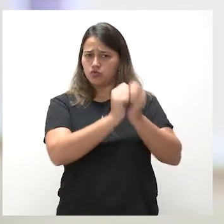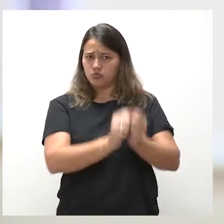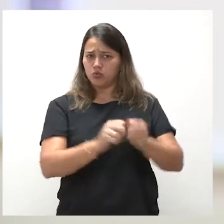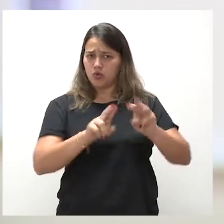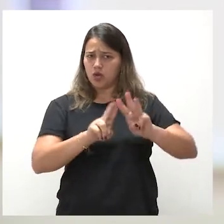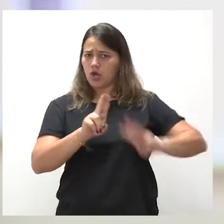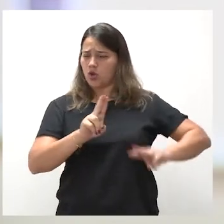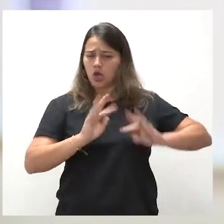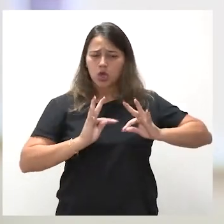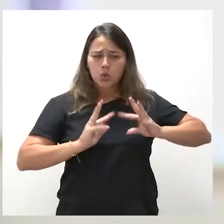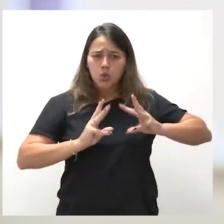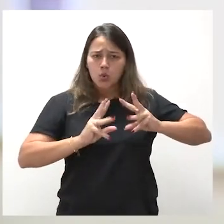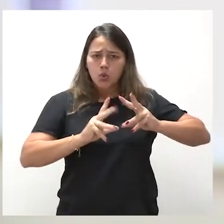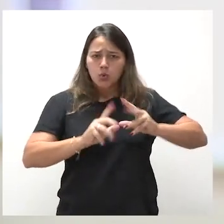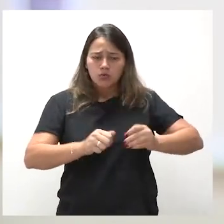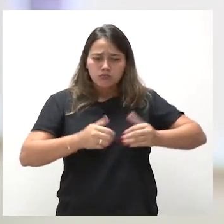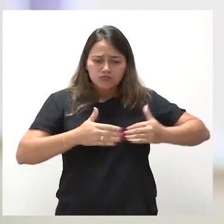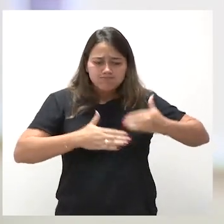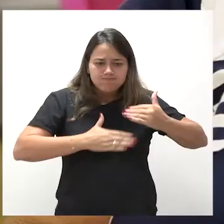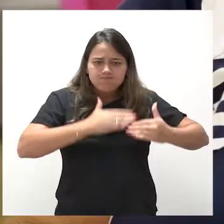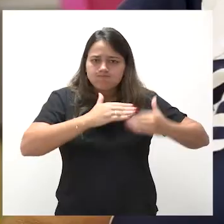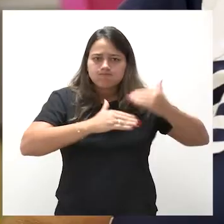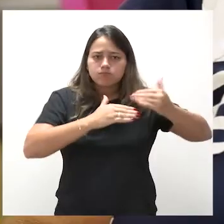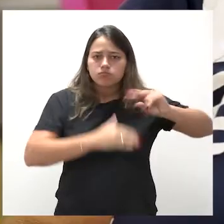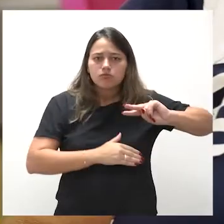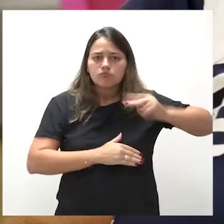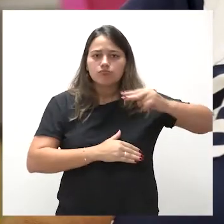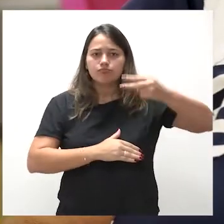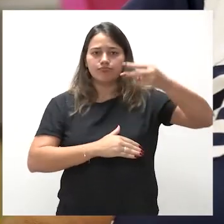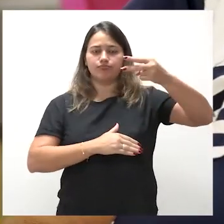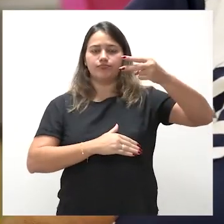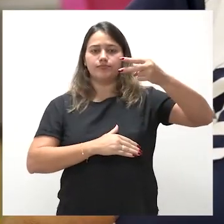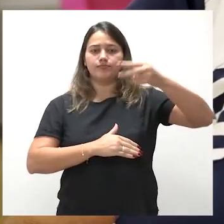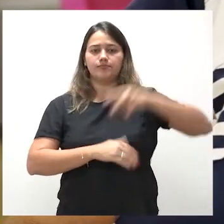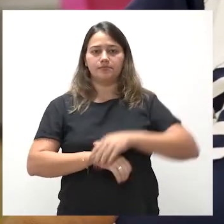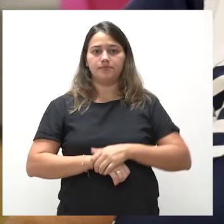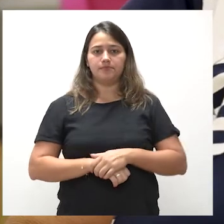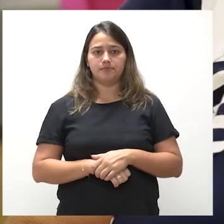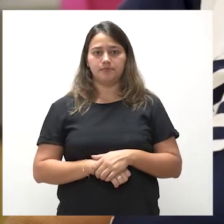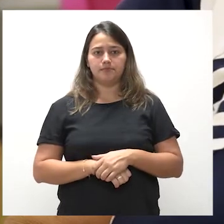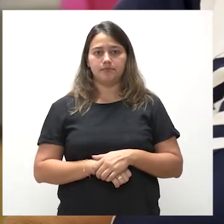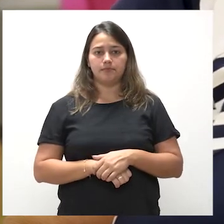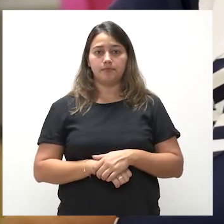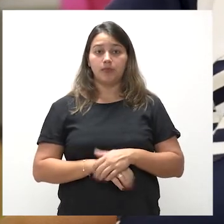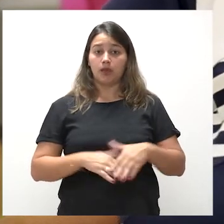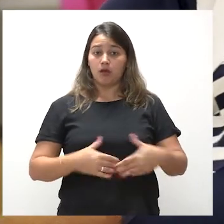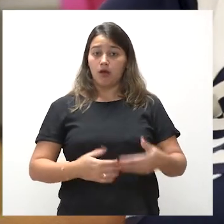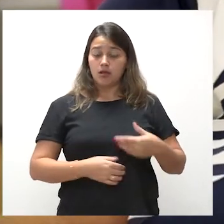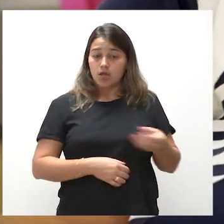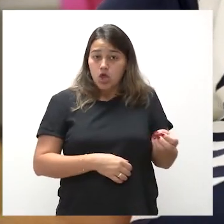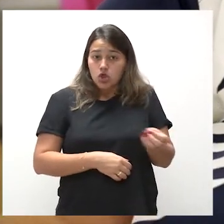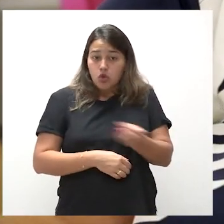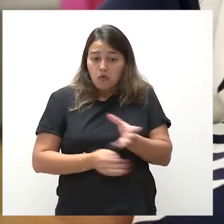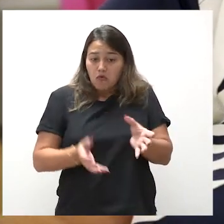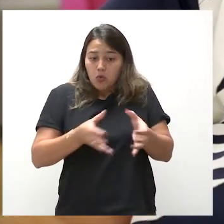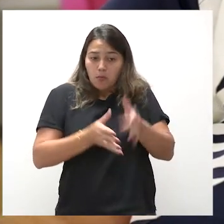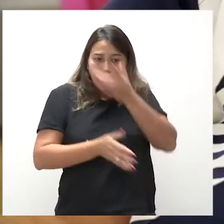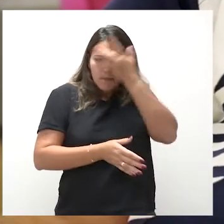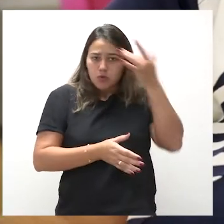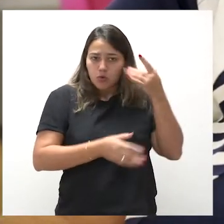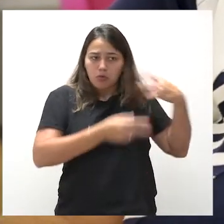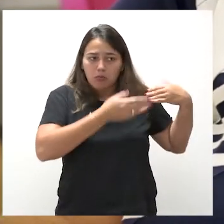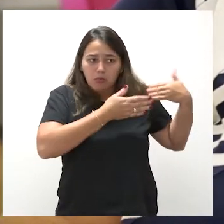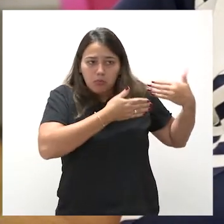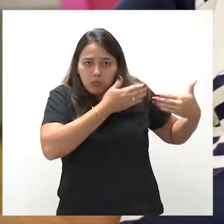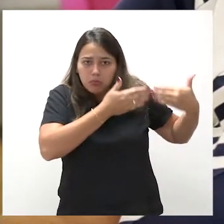junto com a Católica todo esse crescimento, essa evolução, essa nova geração